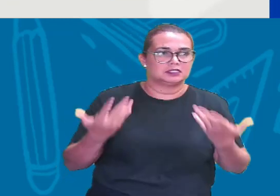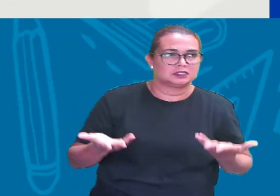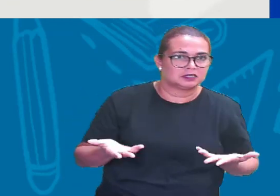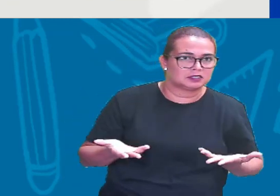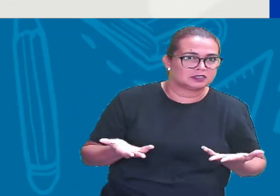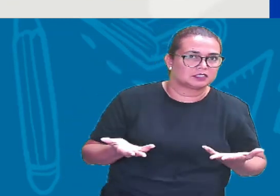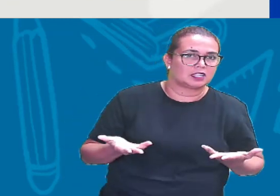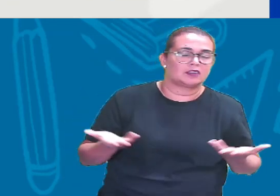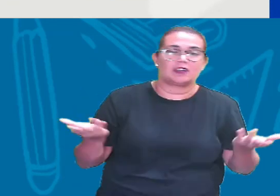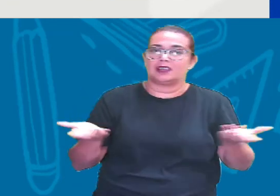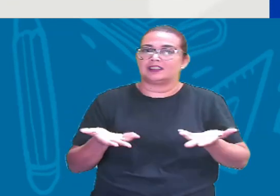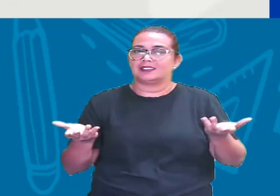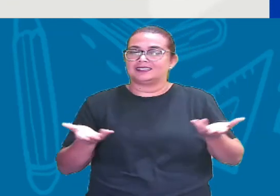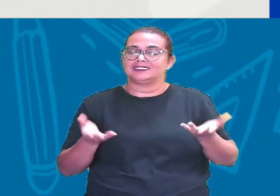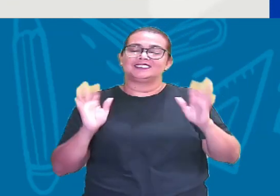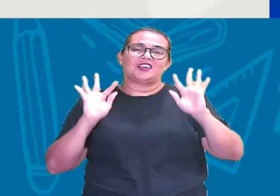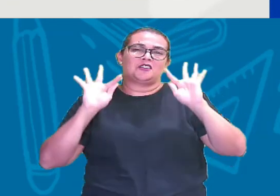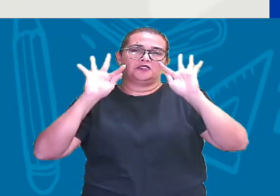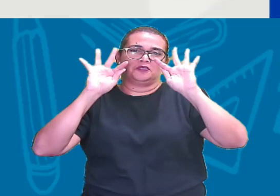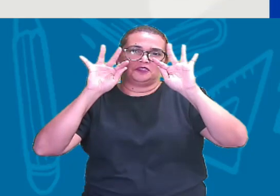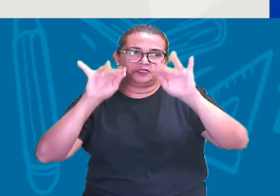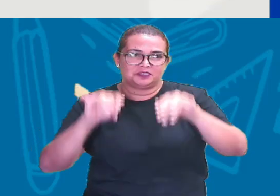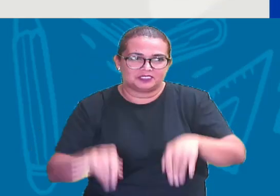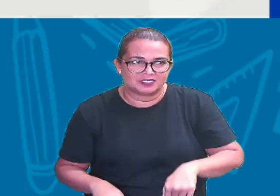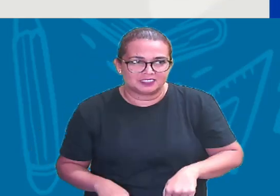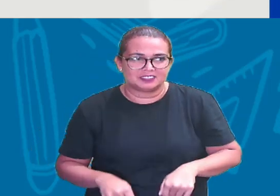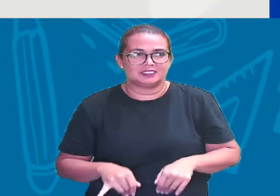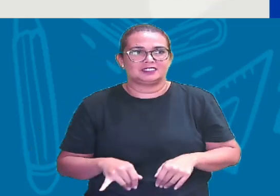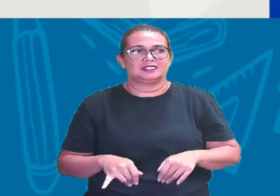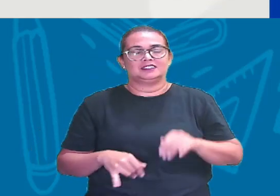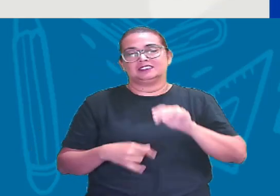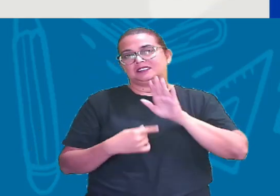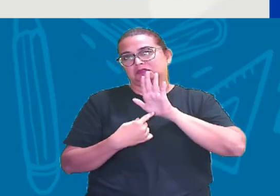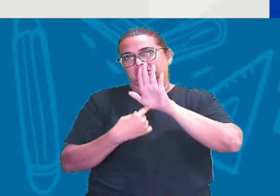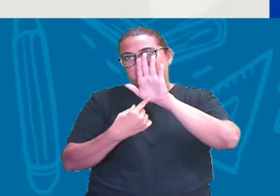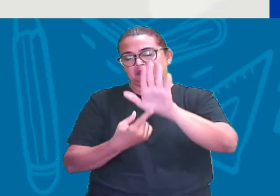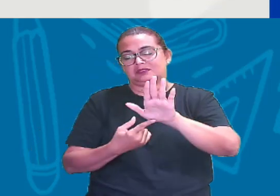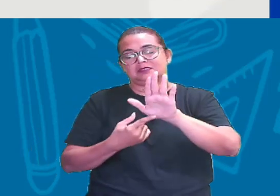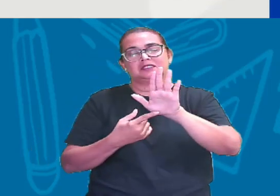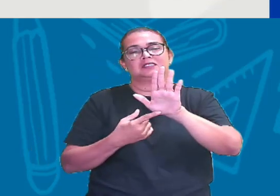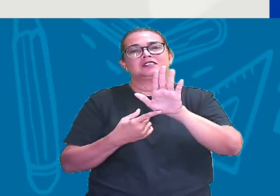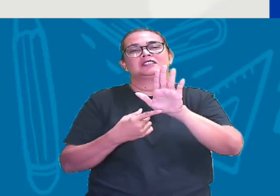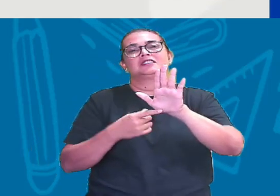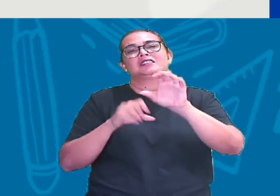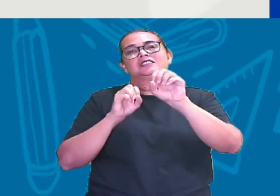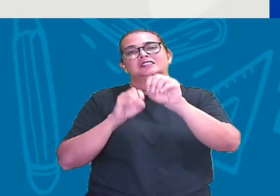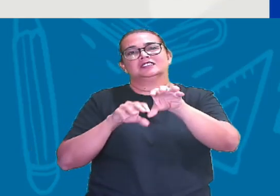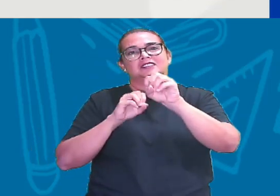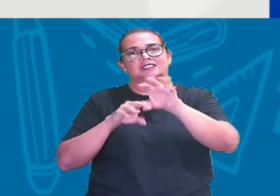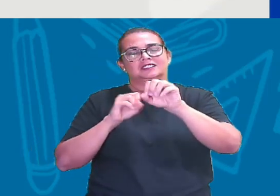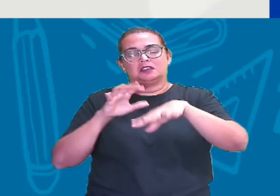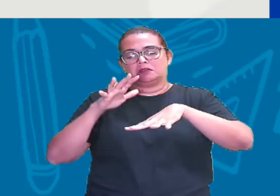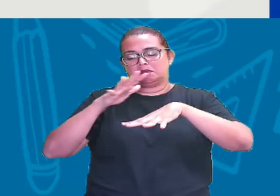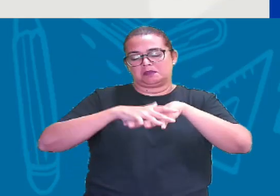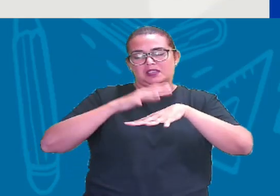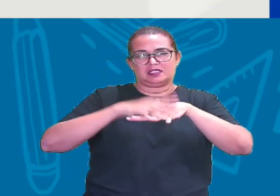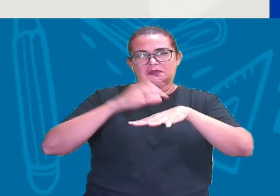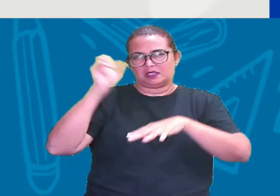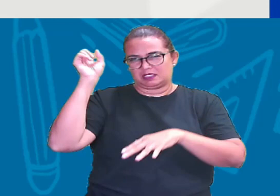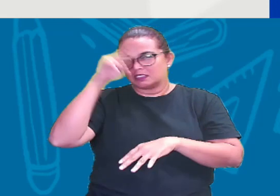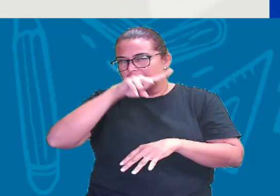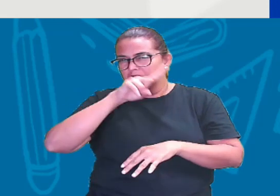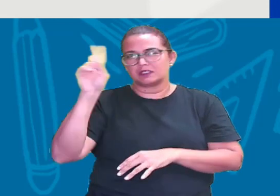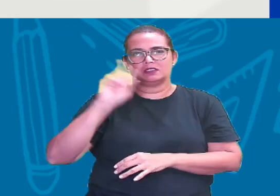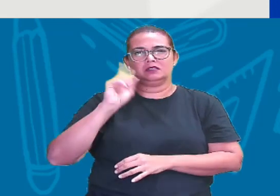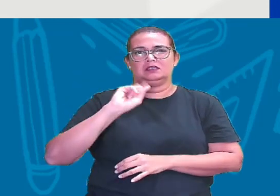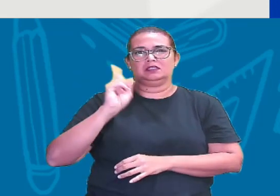Nós ficamos por aqui Mostrando para vocês Que a matemática Ela não precisa ser tão difícil